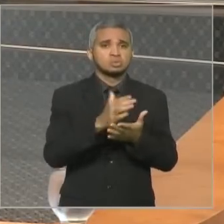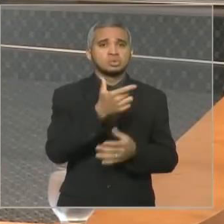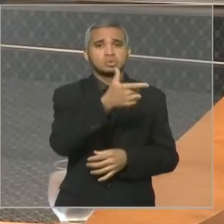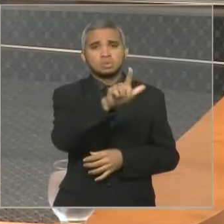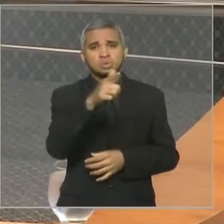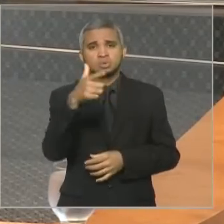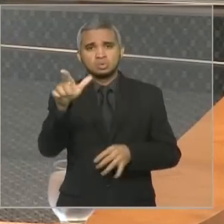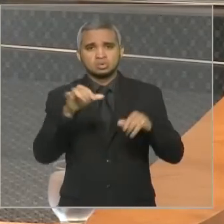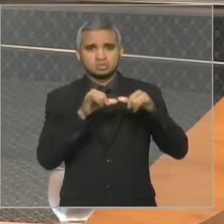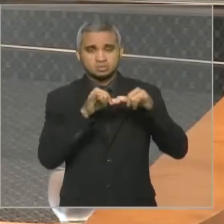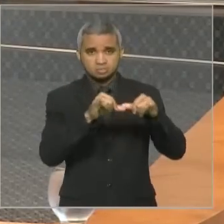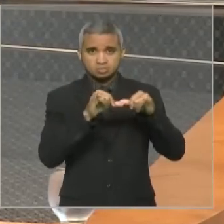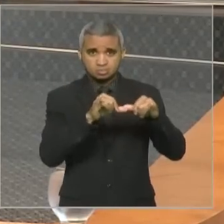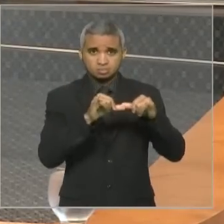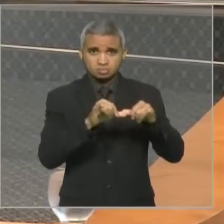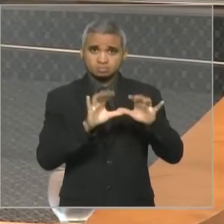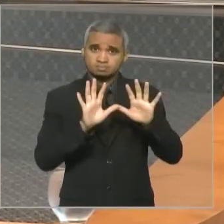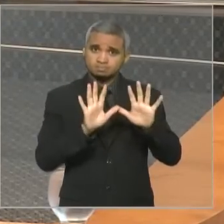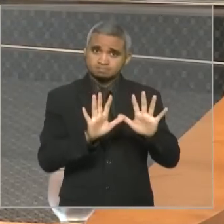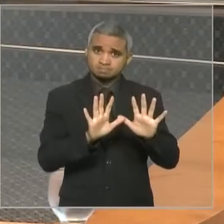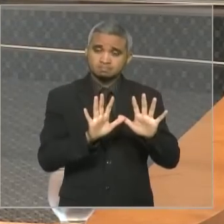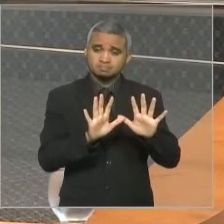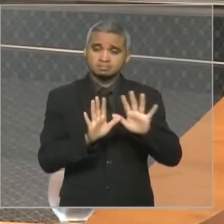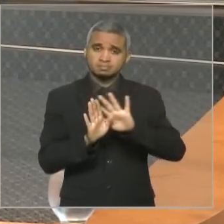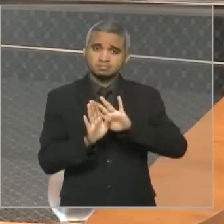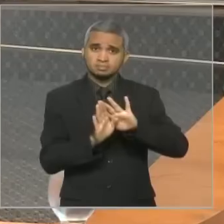Se a sua história é essa e eu não respondo nada,